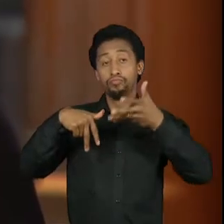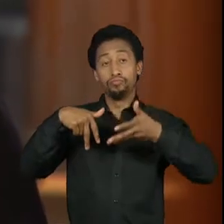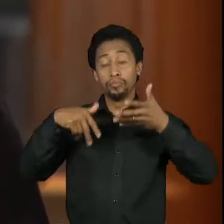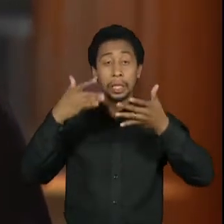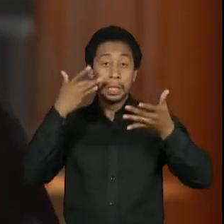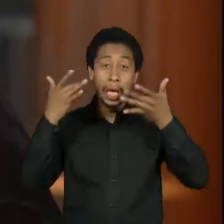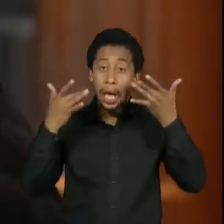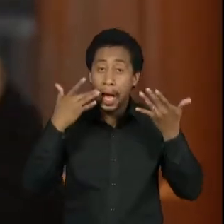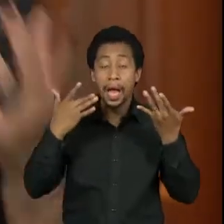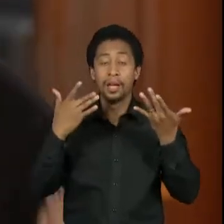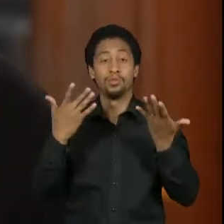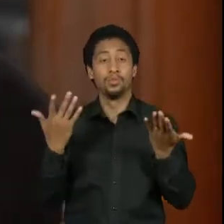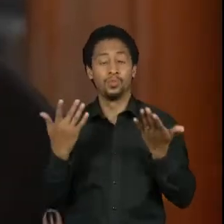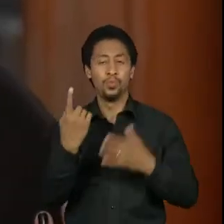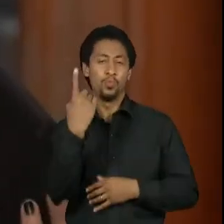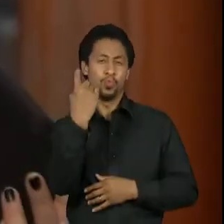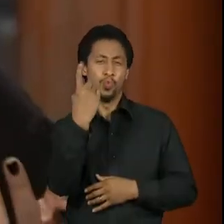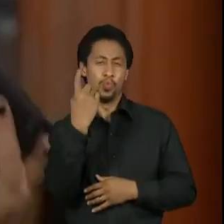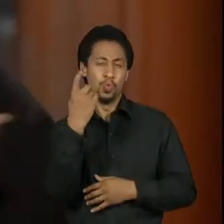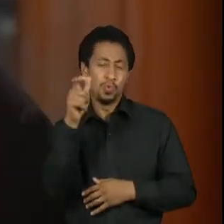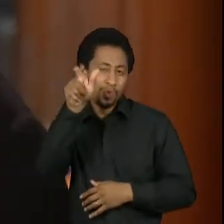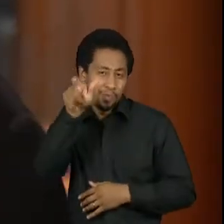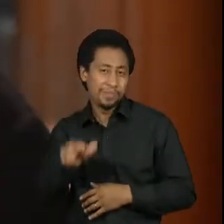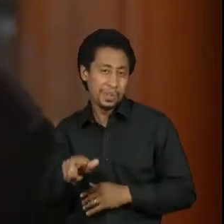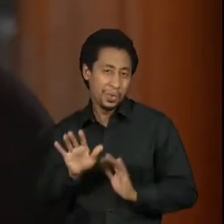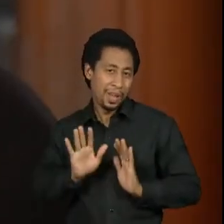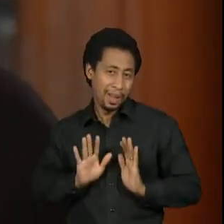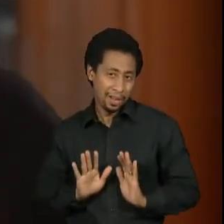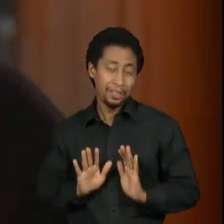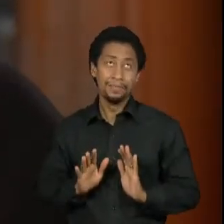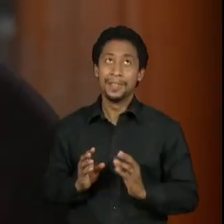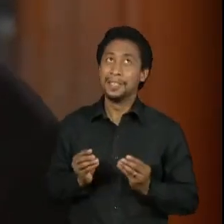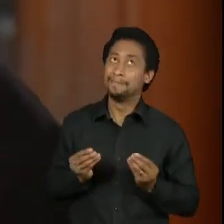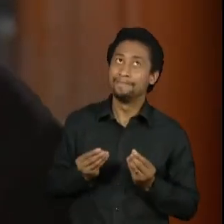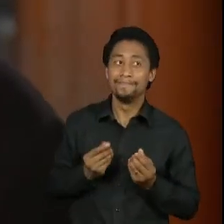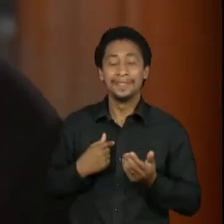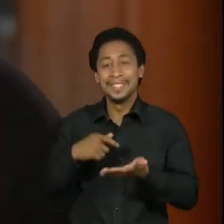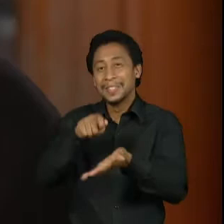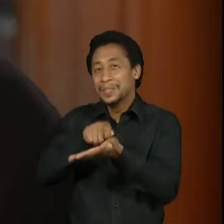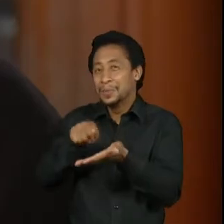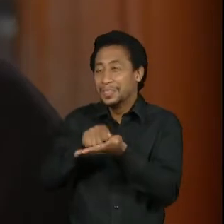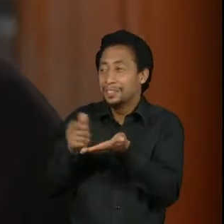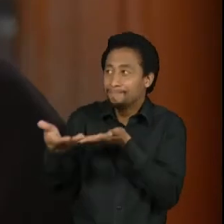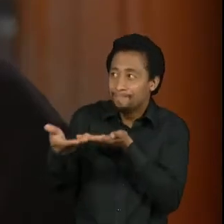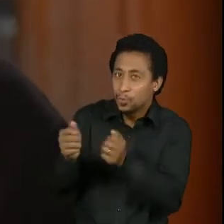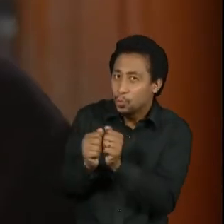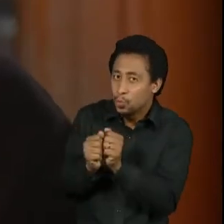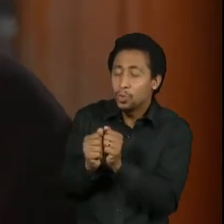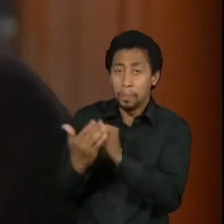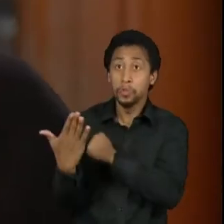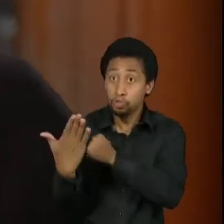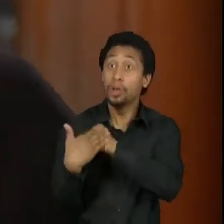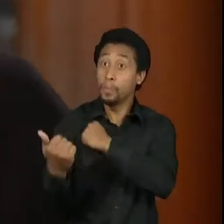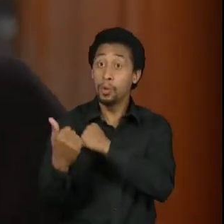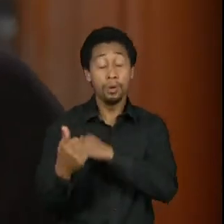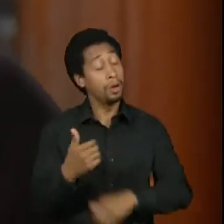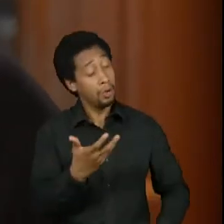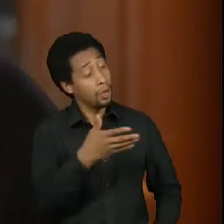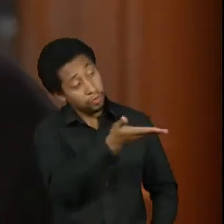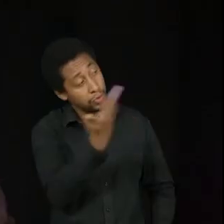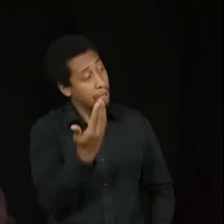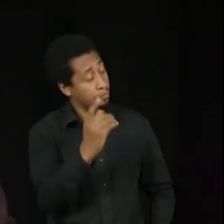as mesmas coisas que eu disse nesse livro, queria que fôssemos nós duas, queria que você dirigisse. Eu achei